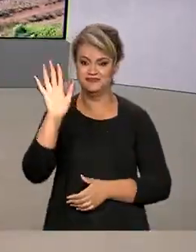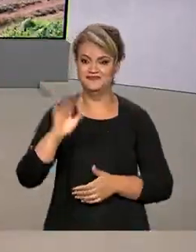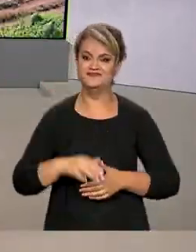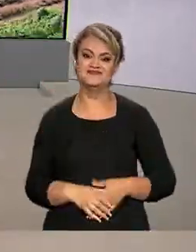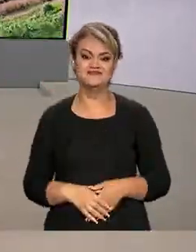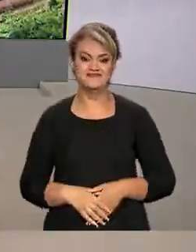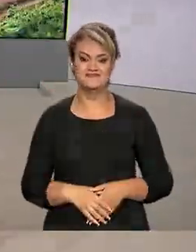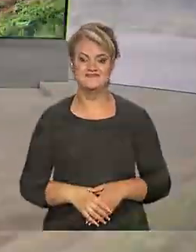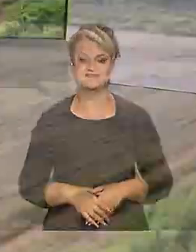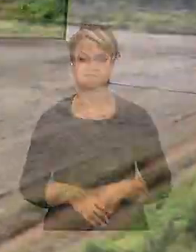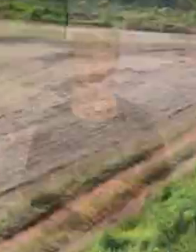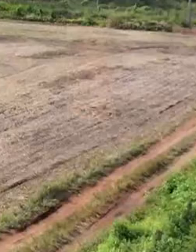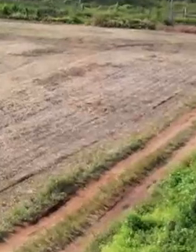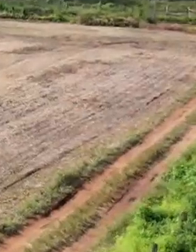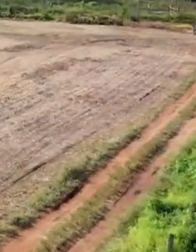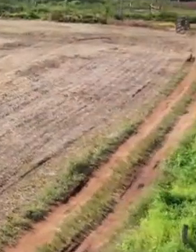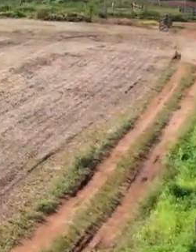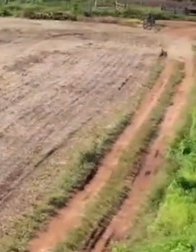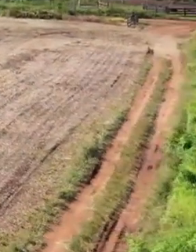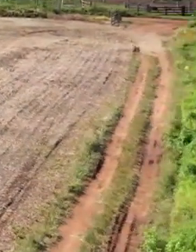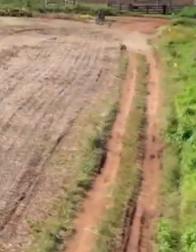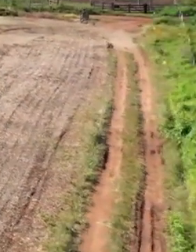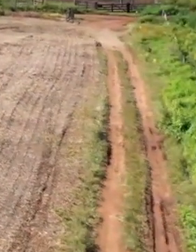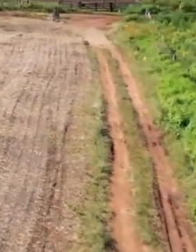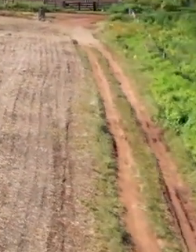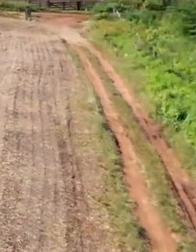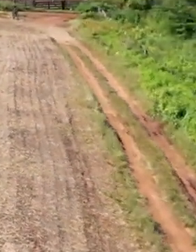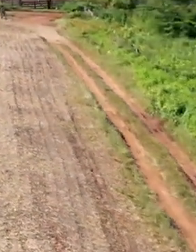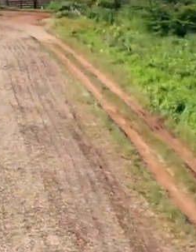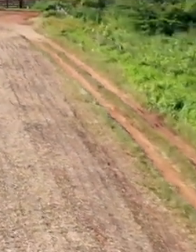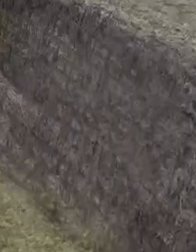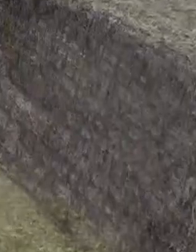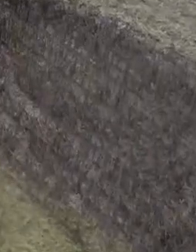lá. Tchau. Tchau. Tchau.